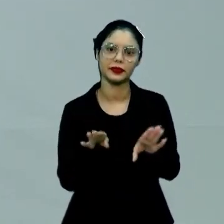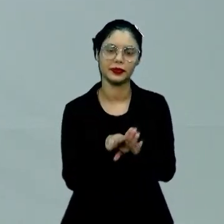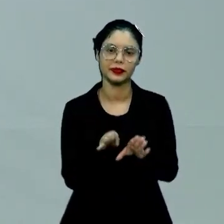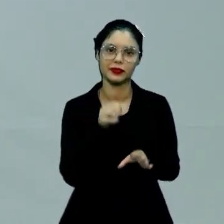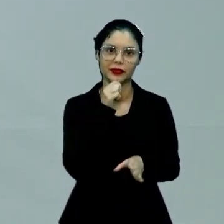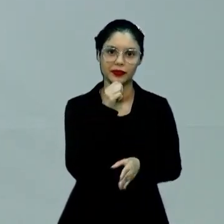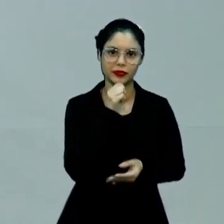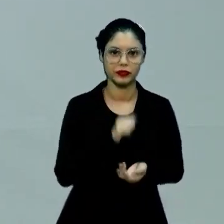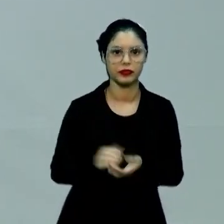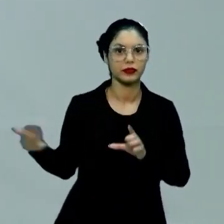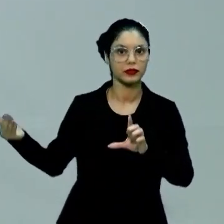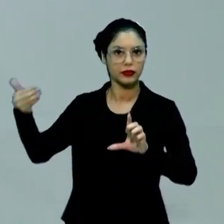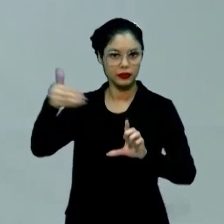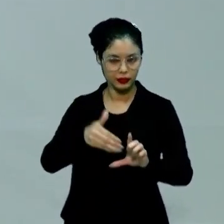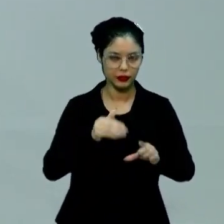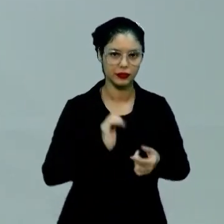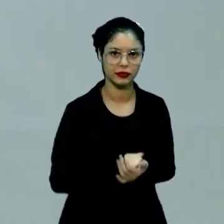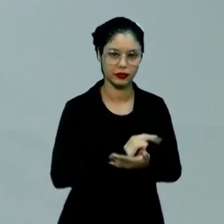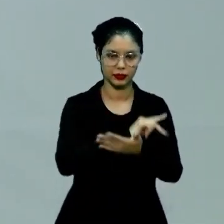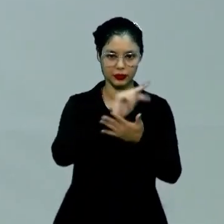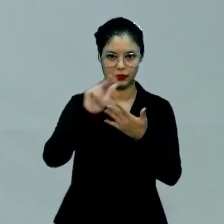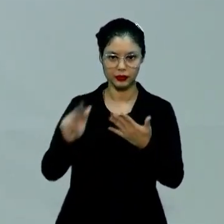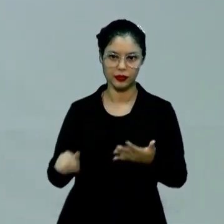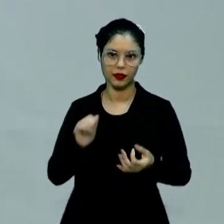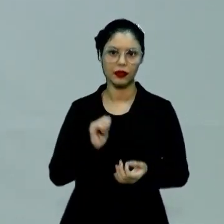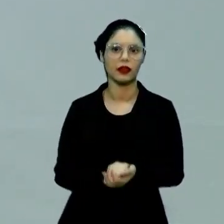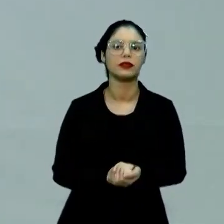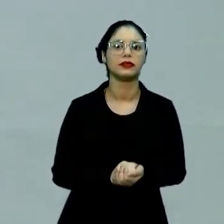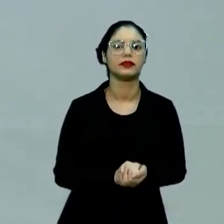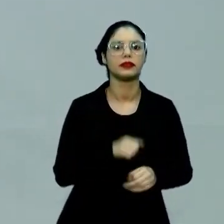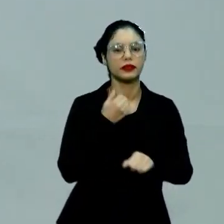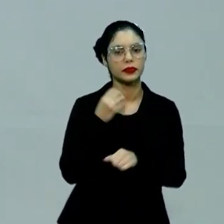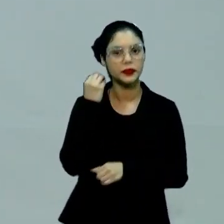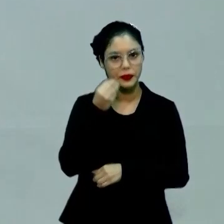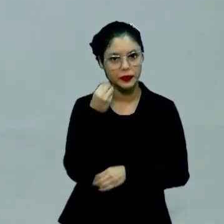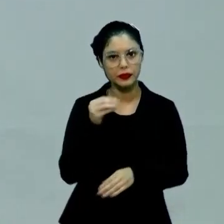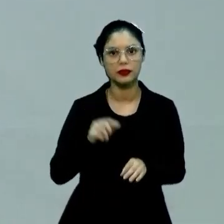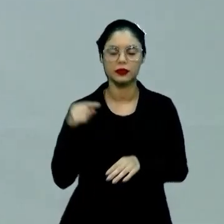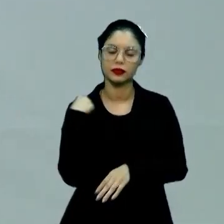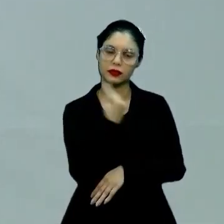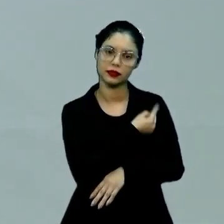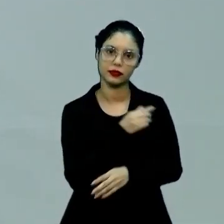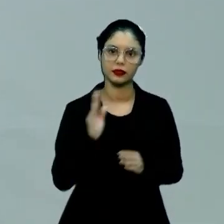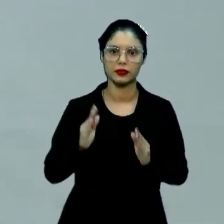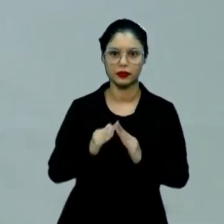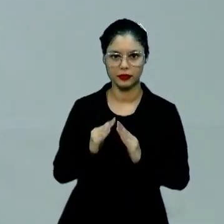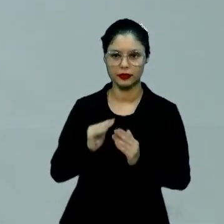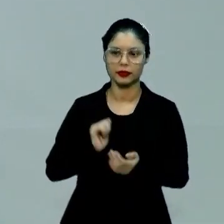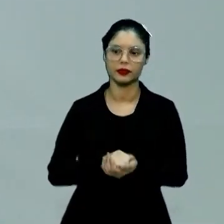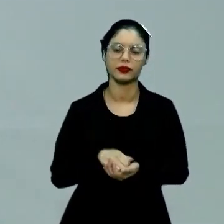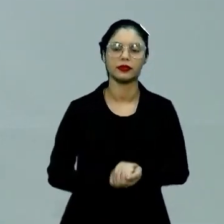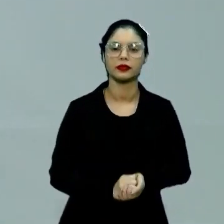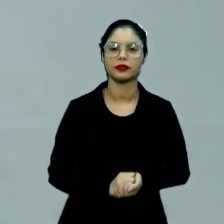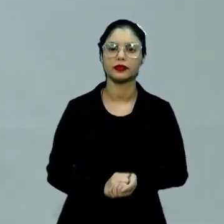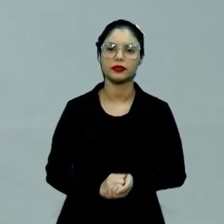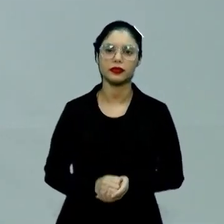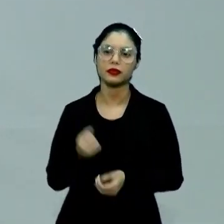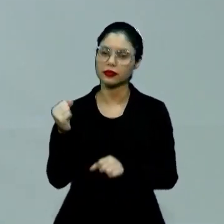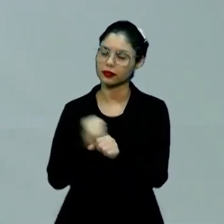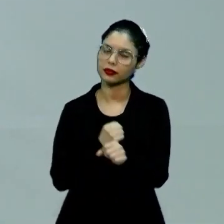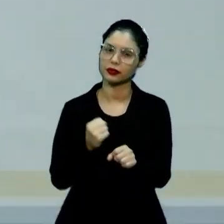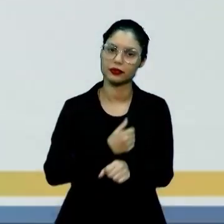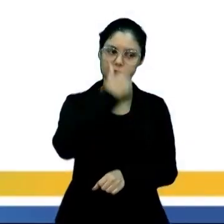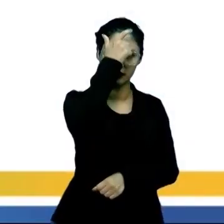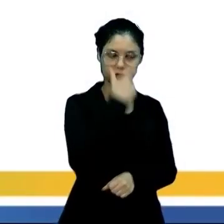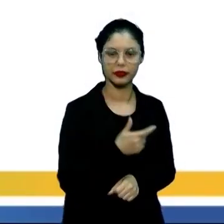acessar a diversidade cultural e experienciar tais práticas para nós. E aí, essa experiência vai construindo